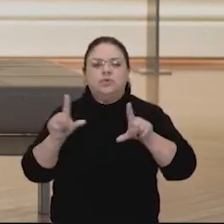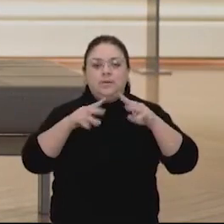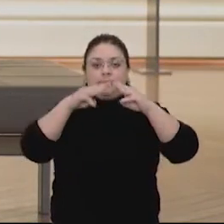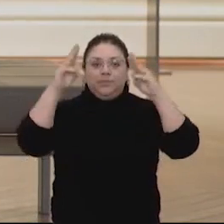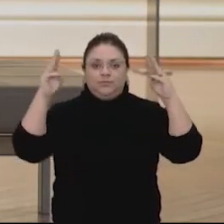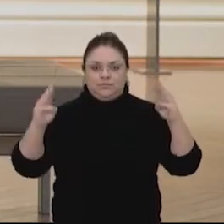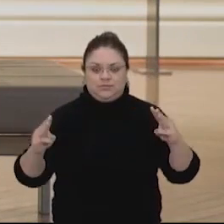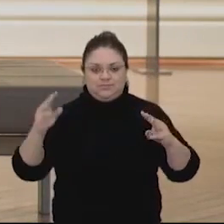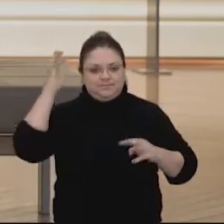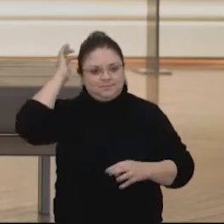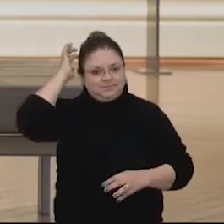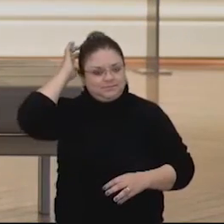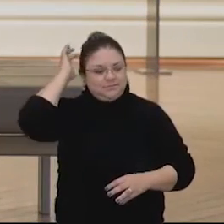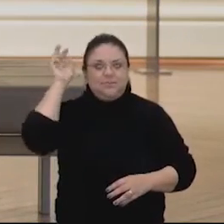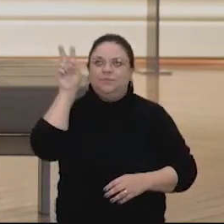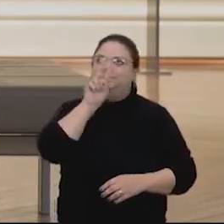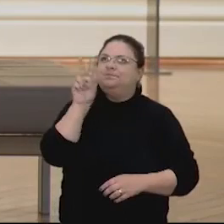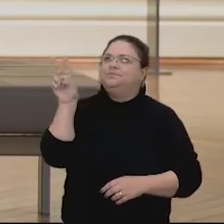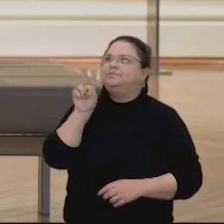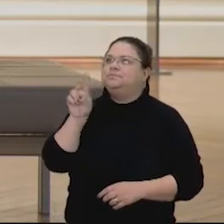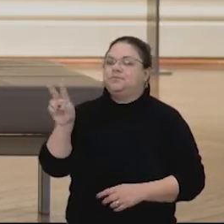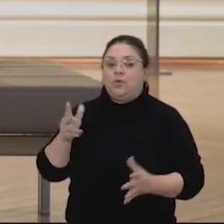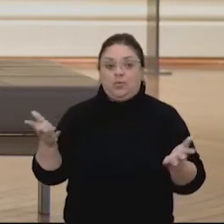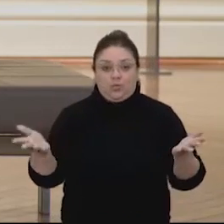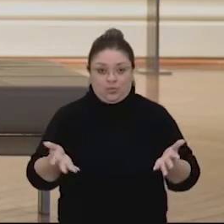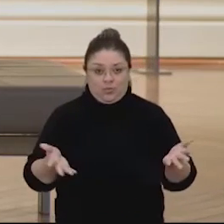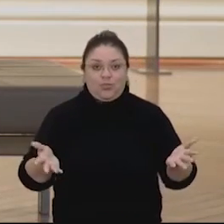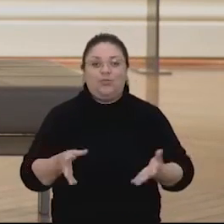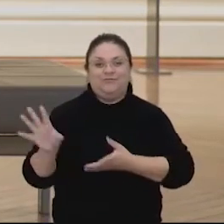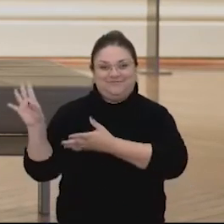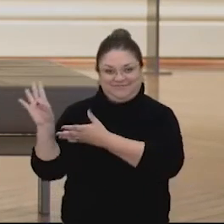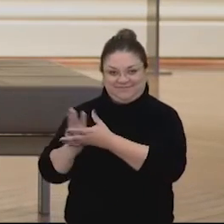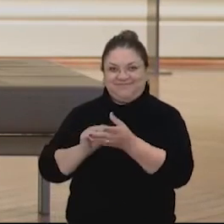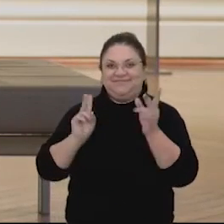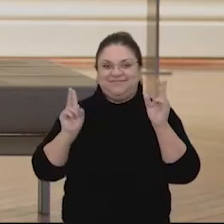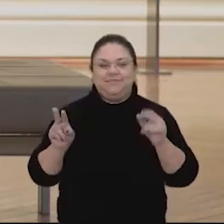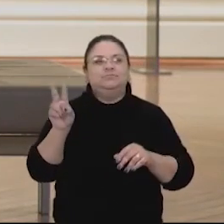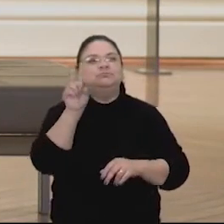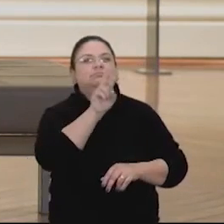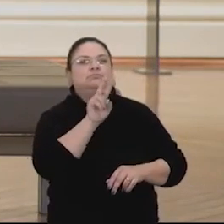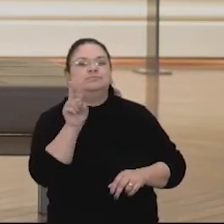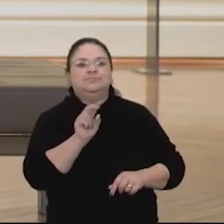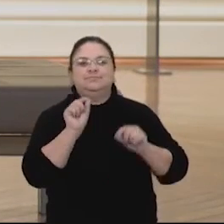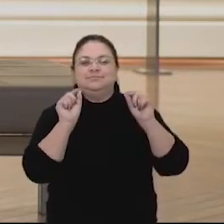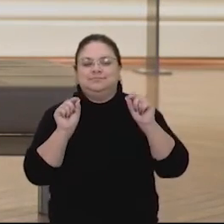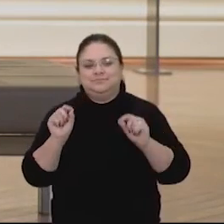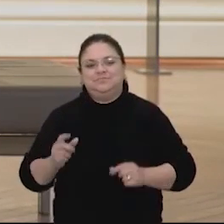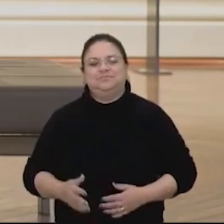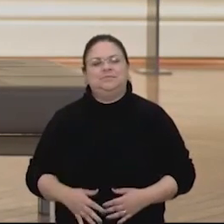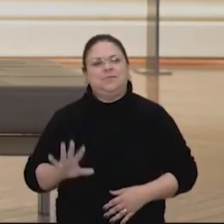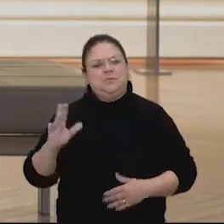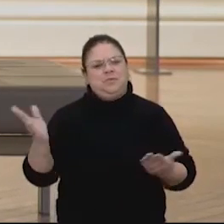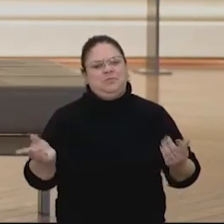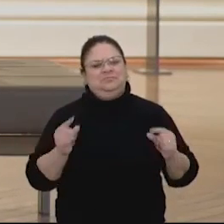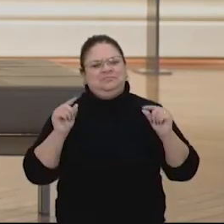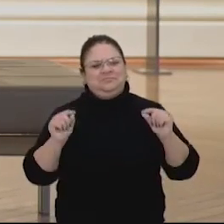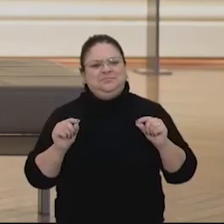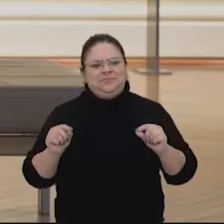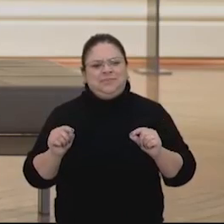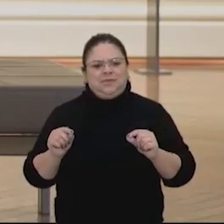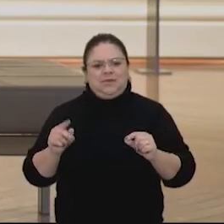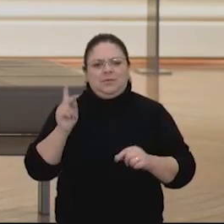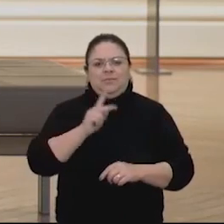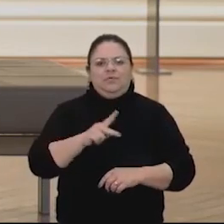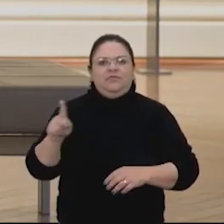talvez, olhando, observando, que é o que a gente vai fazer hoje, nós vamos observar. Agora o pessoal em casa deve estar perguntando, mas se o professor tem um metro e